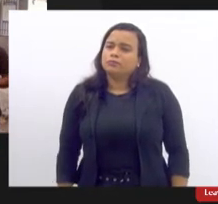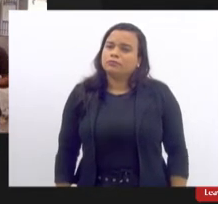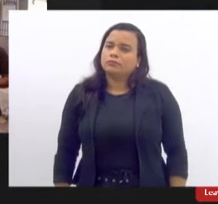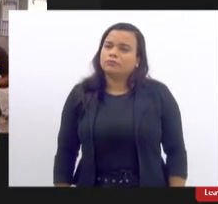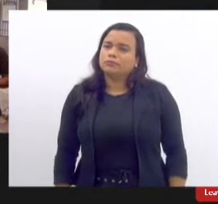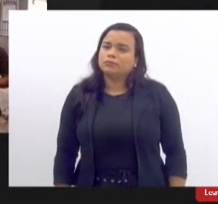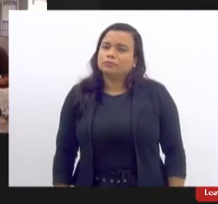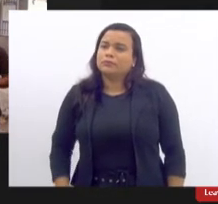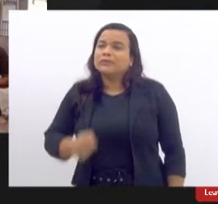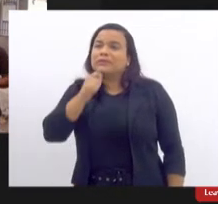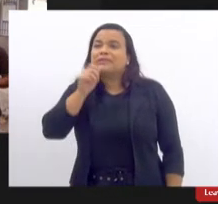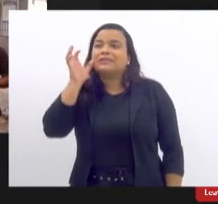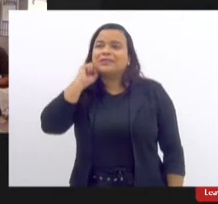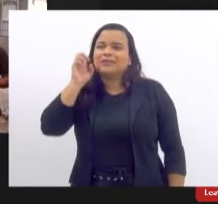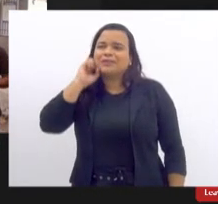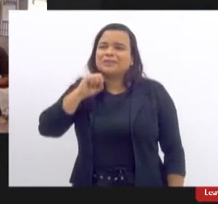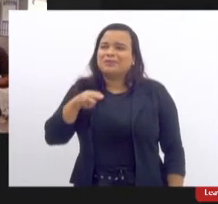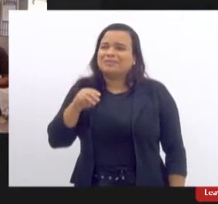áudio